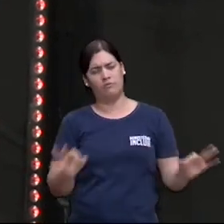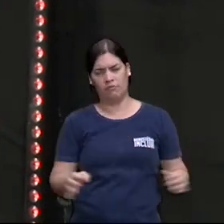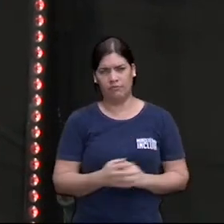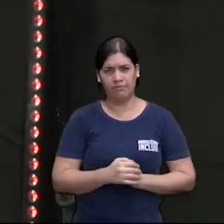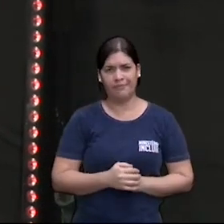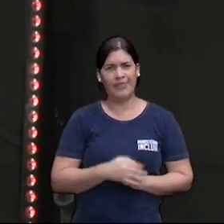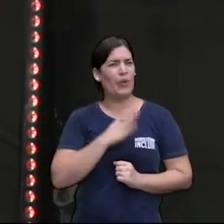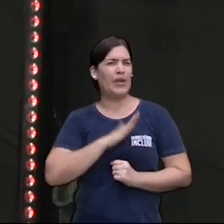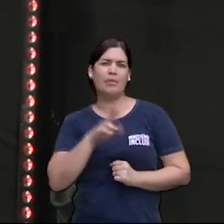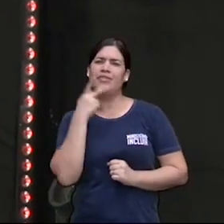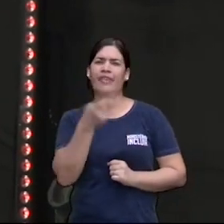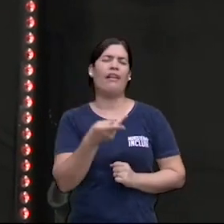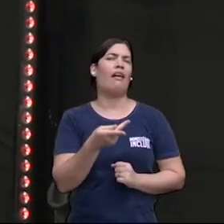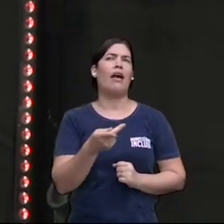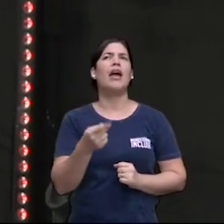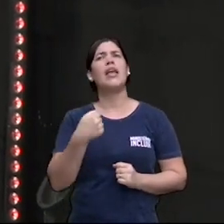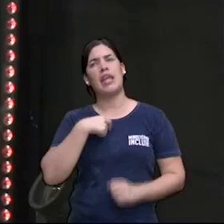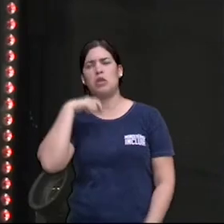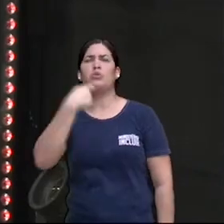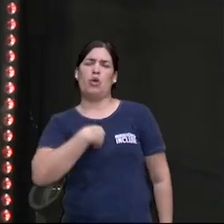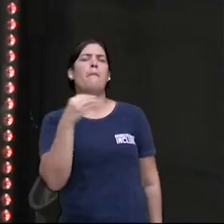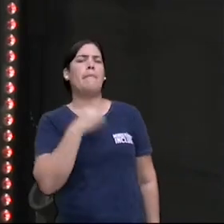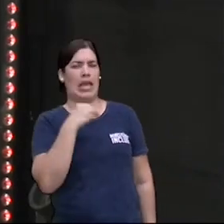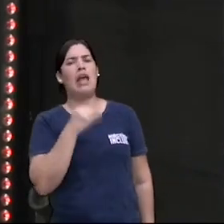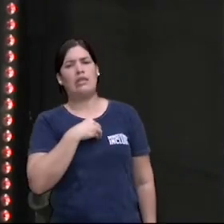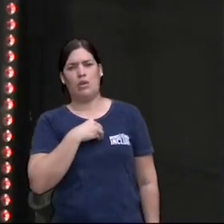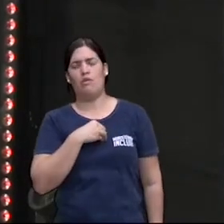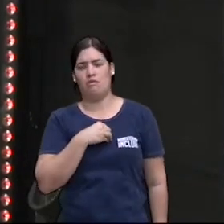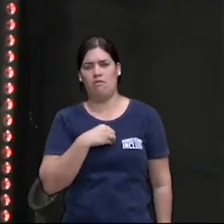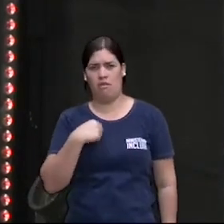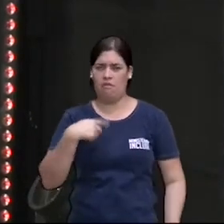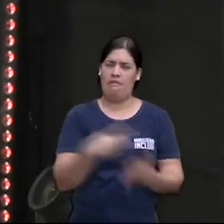Nós não gostamos muito de falar, eu sou pecador, eu sou errado.